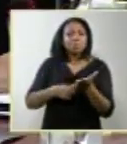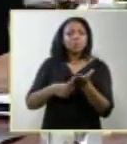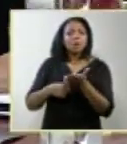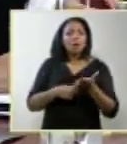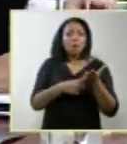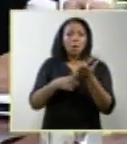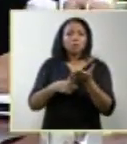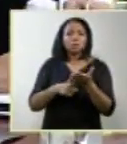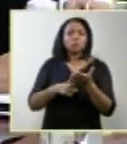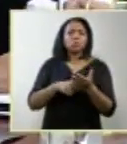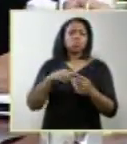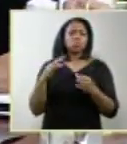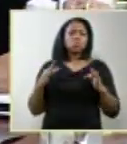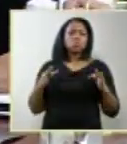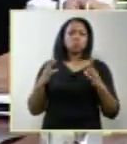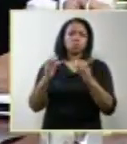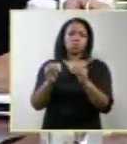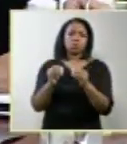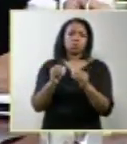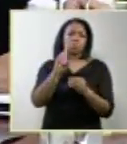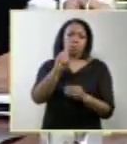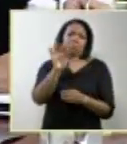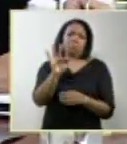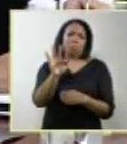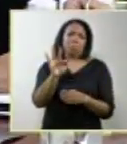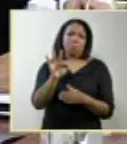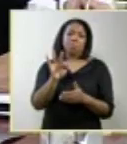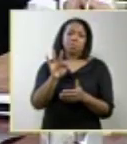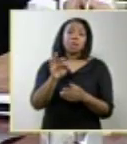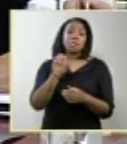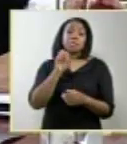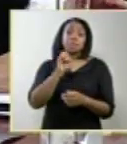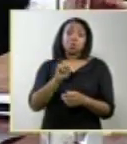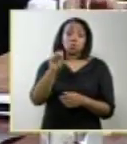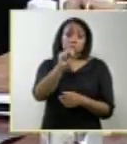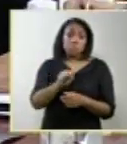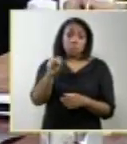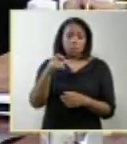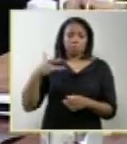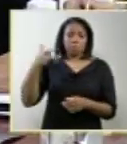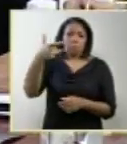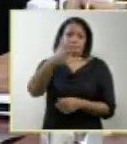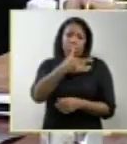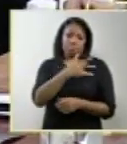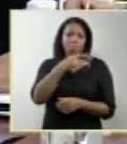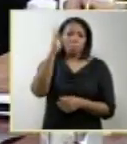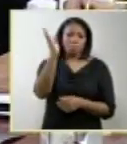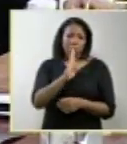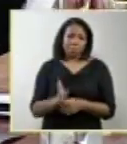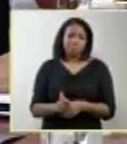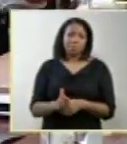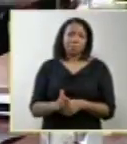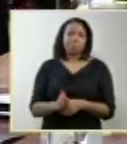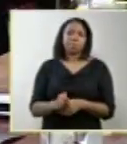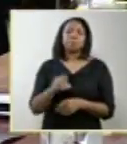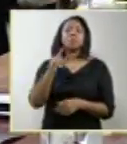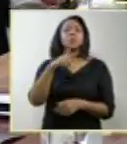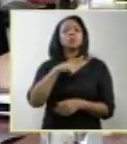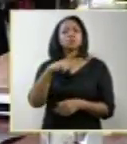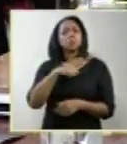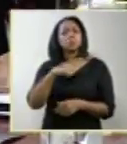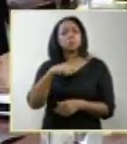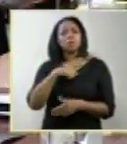sobre todo o território nacional, é se o sistema de saúde brasileiro, ele tem